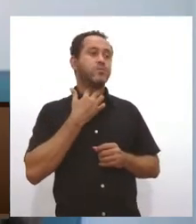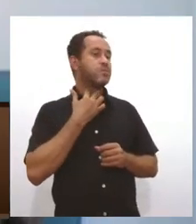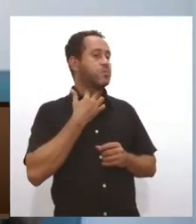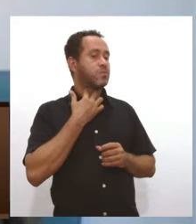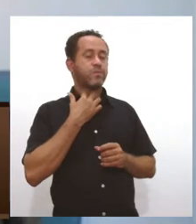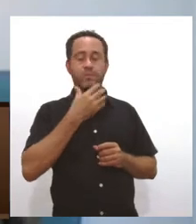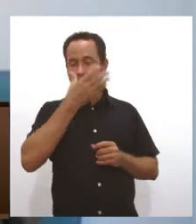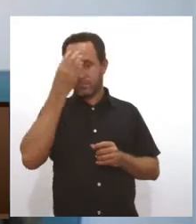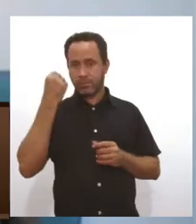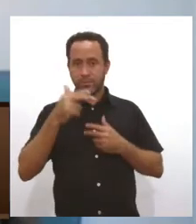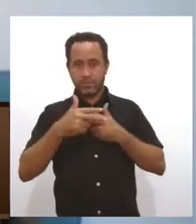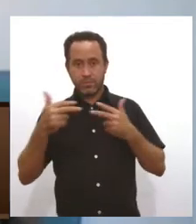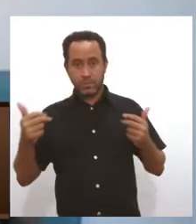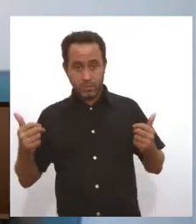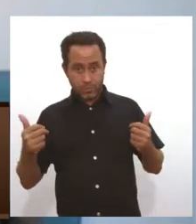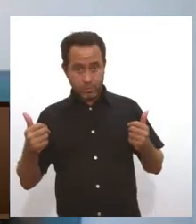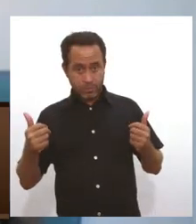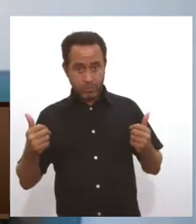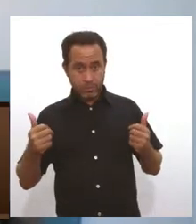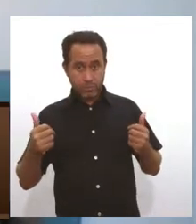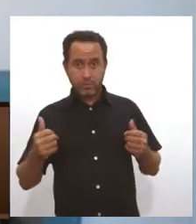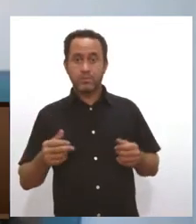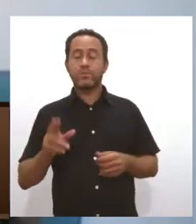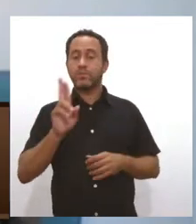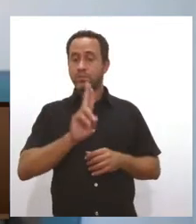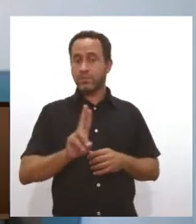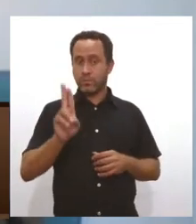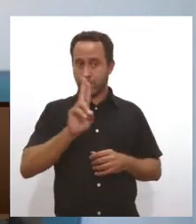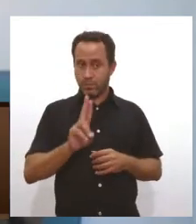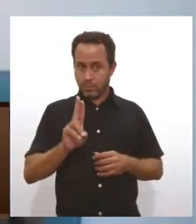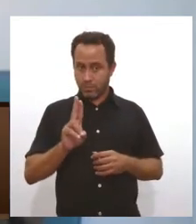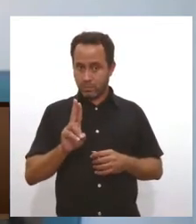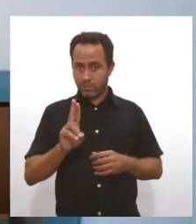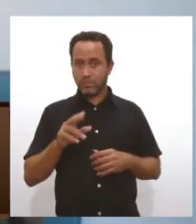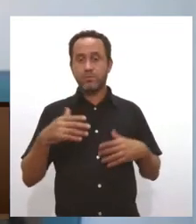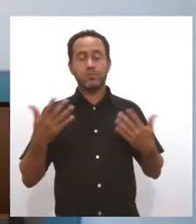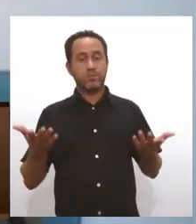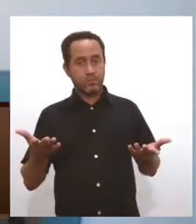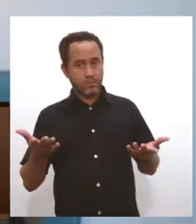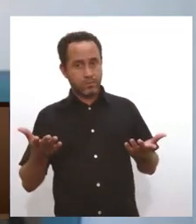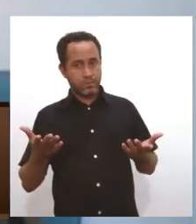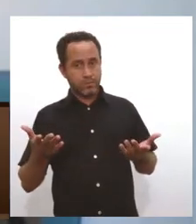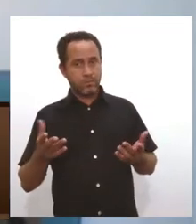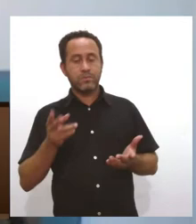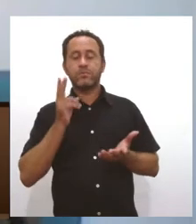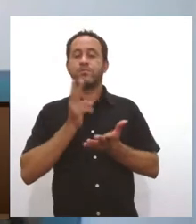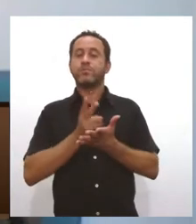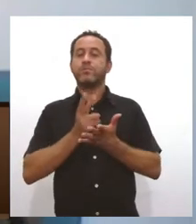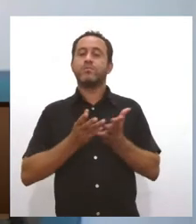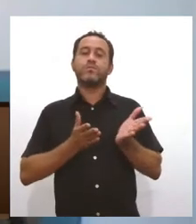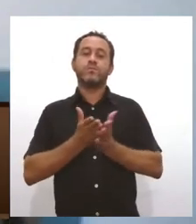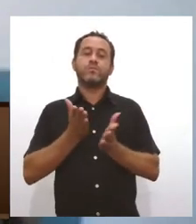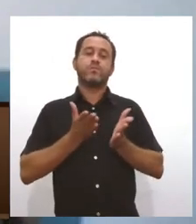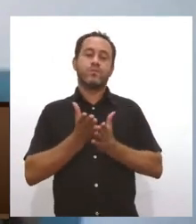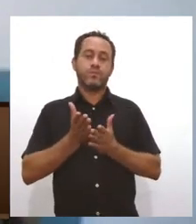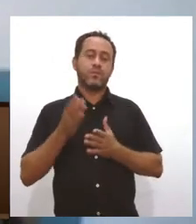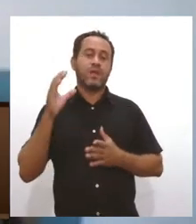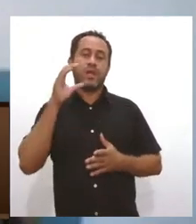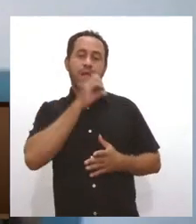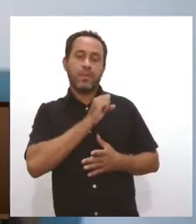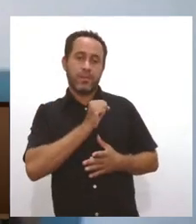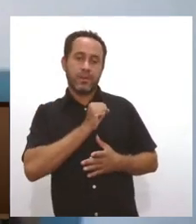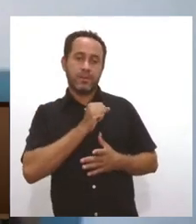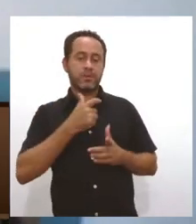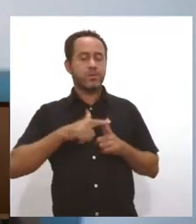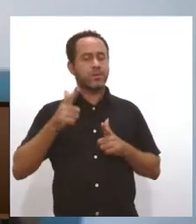coisas que não eram para estar sendo colocadas, né? Elas estarem sendo aprovadas de forma rápida, sem nenhum